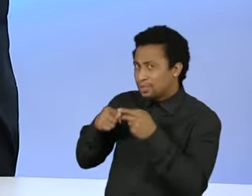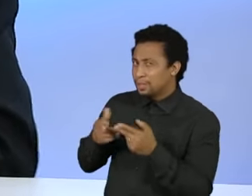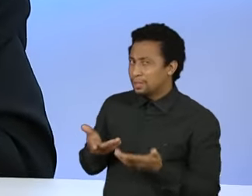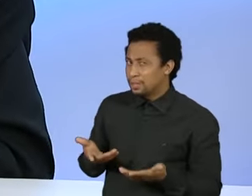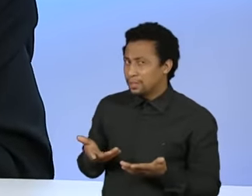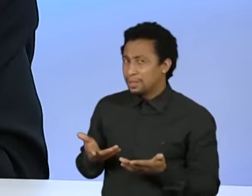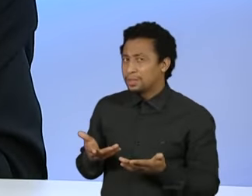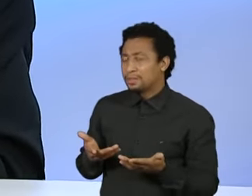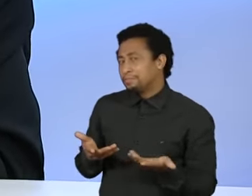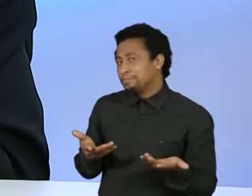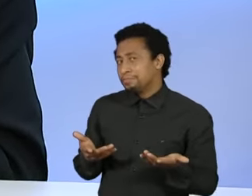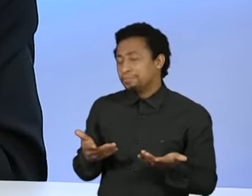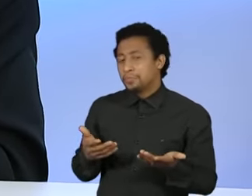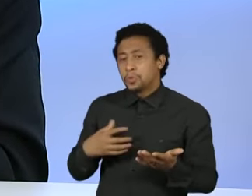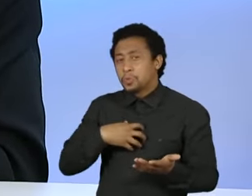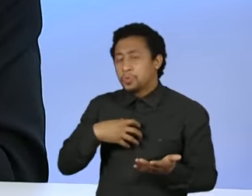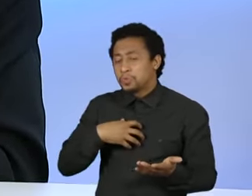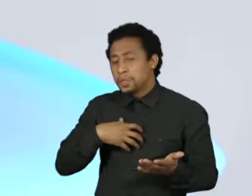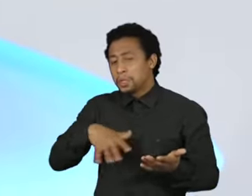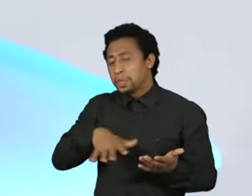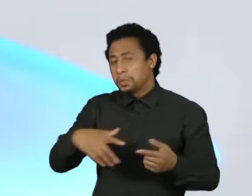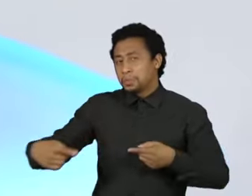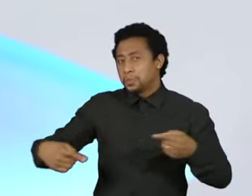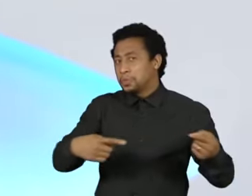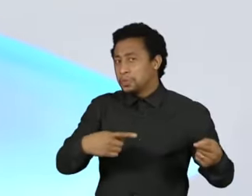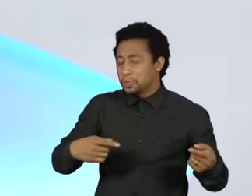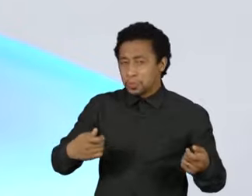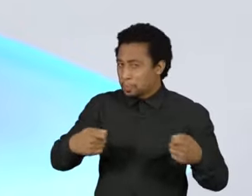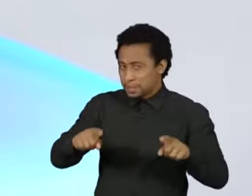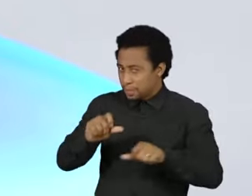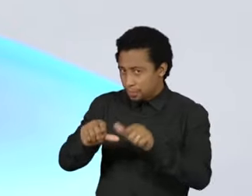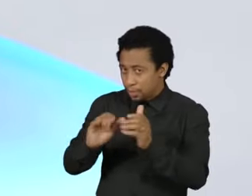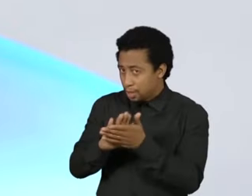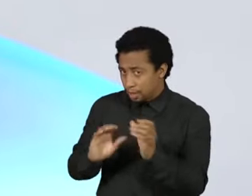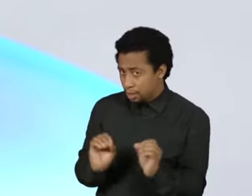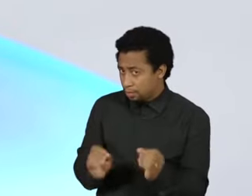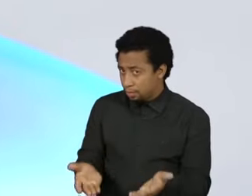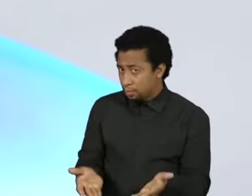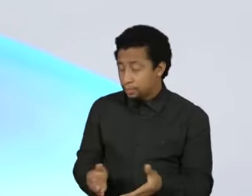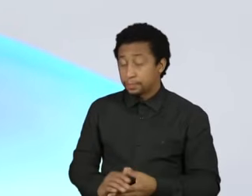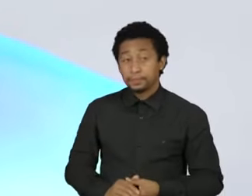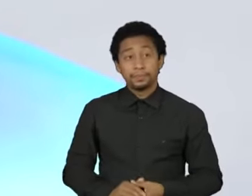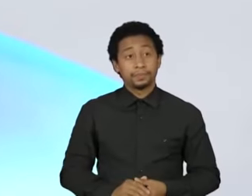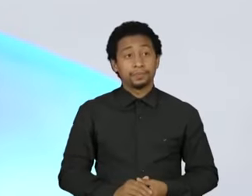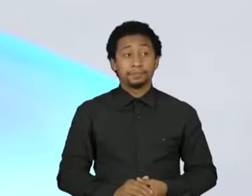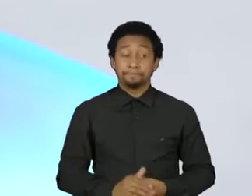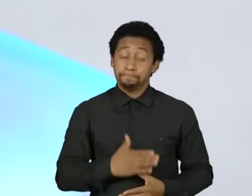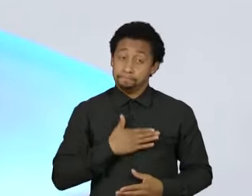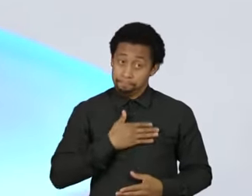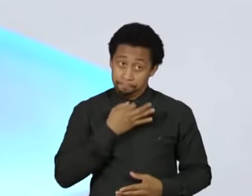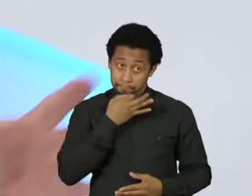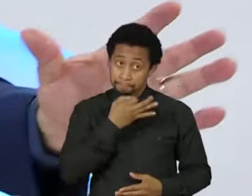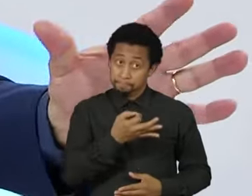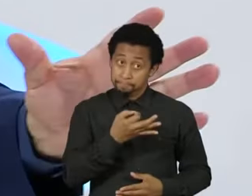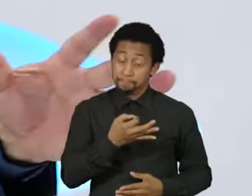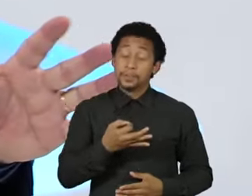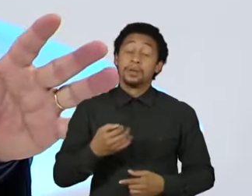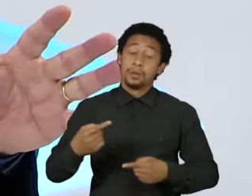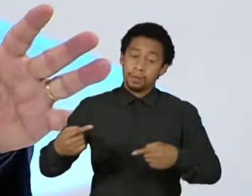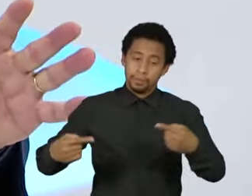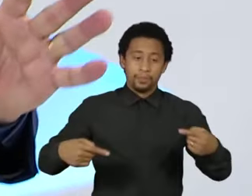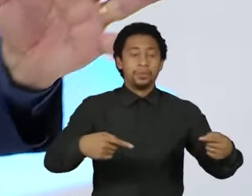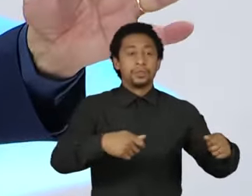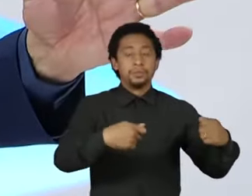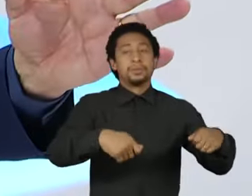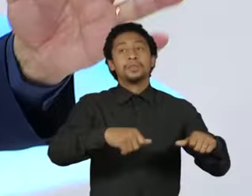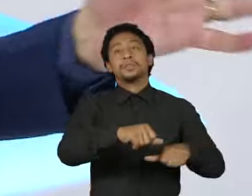a governabilidade ou o modo como ela se dá? Acho que não. Acho que nós temos que corrigir os desvios que